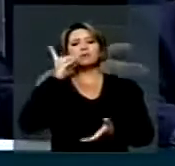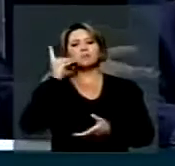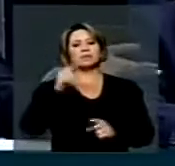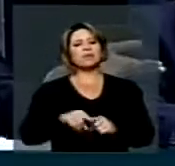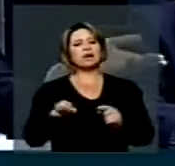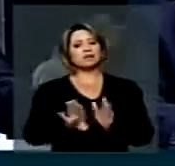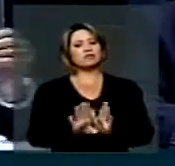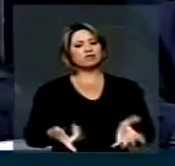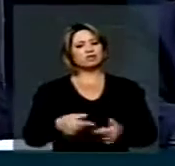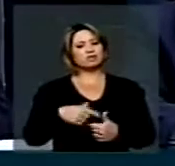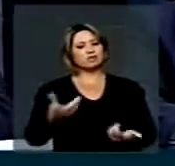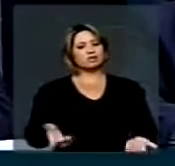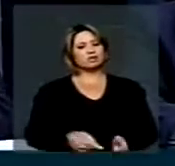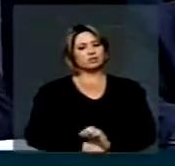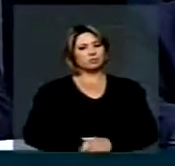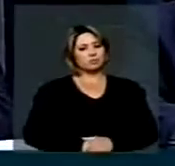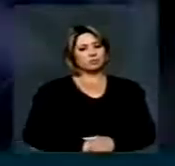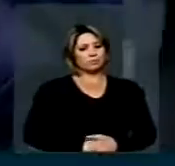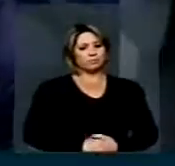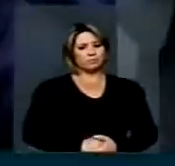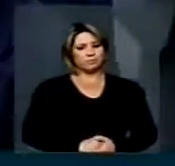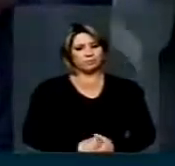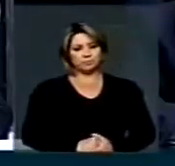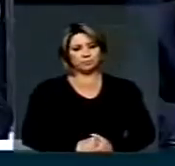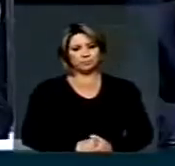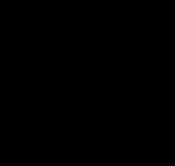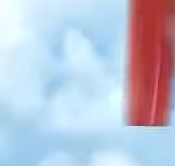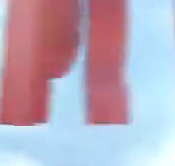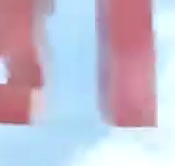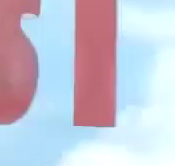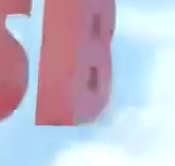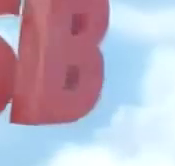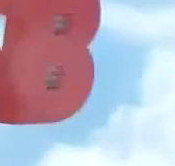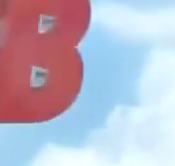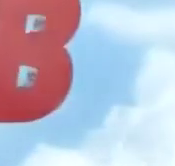Exª e impor em votação, Sr. Presidente. bem V. Exª. Presidente.